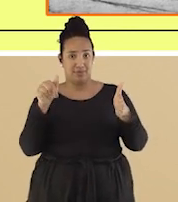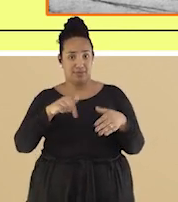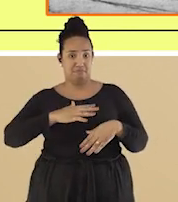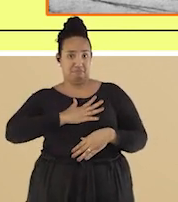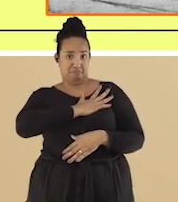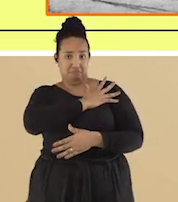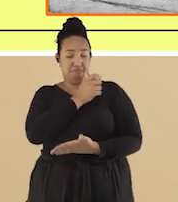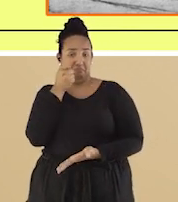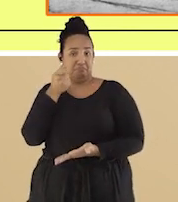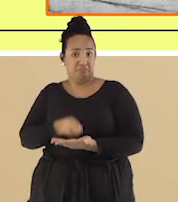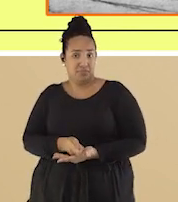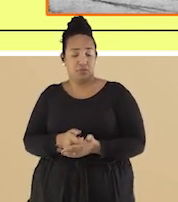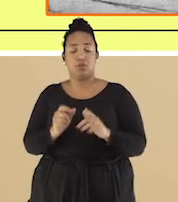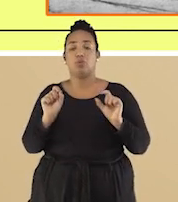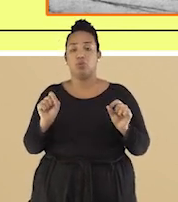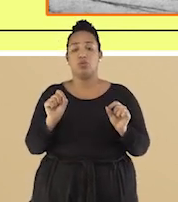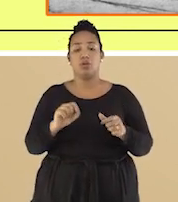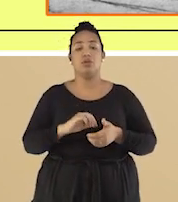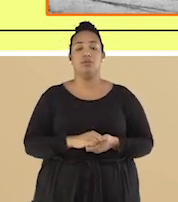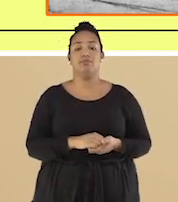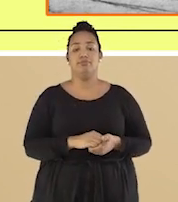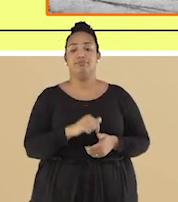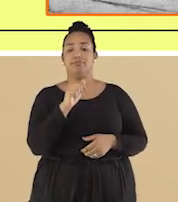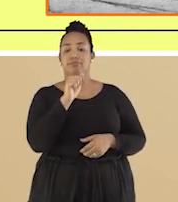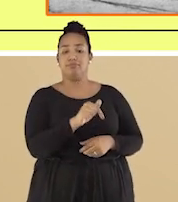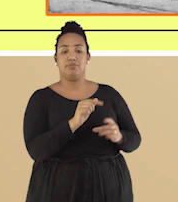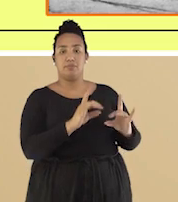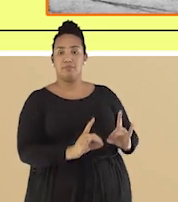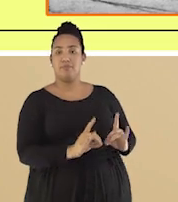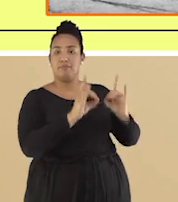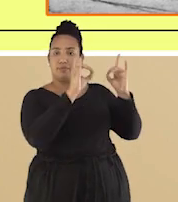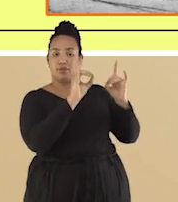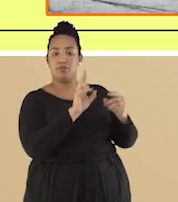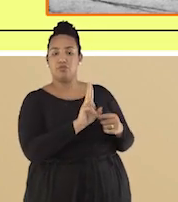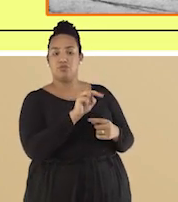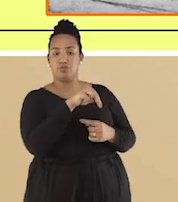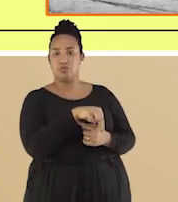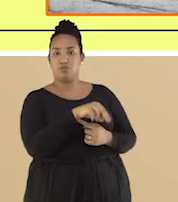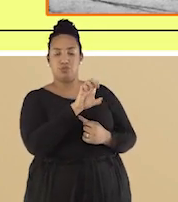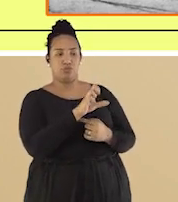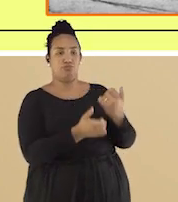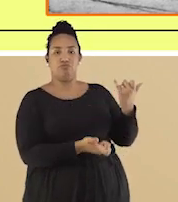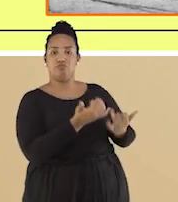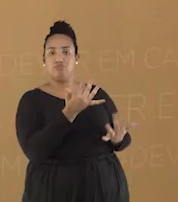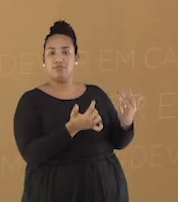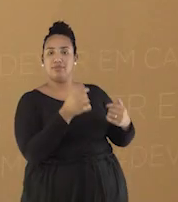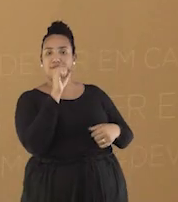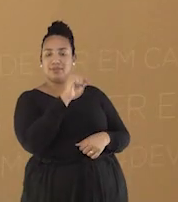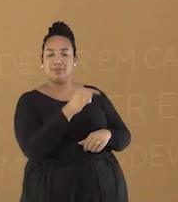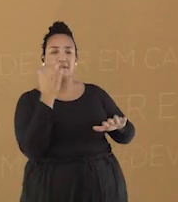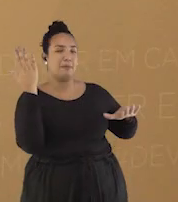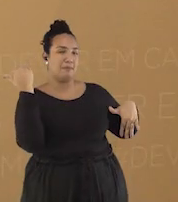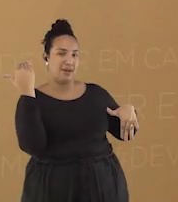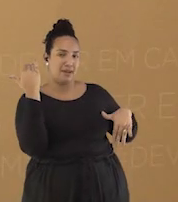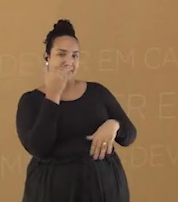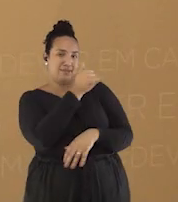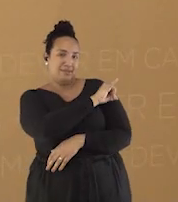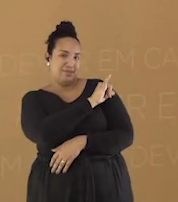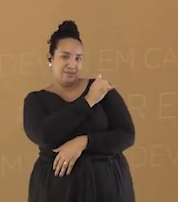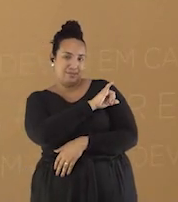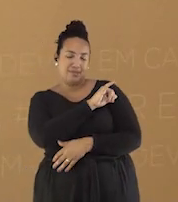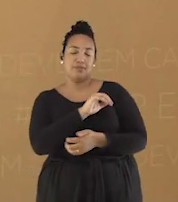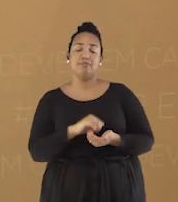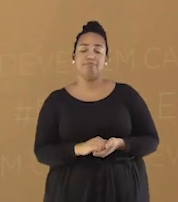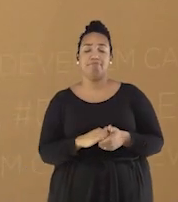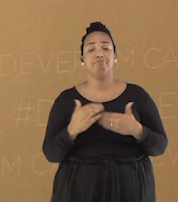1964 foi invadir e incendiar a sede da UNE, na Praia do Flamengo. Ficava clara a